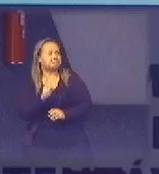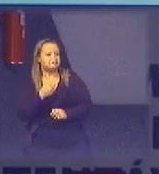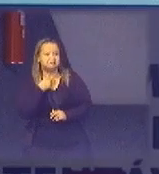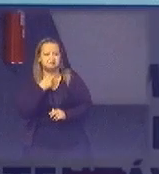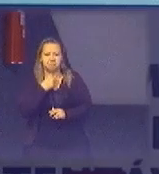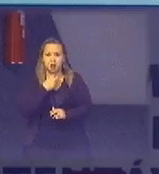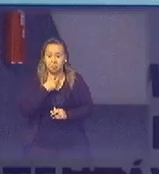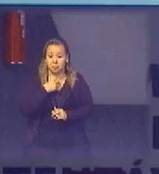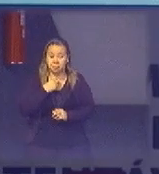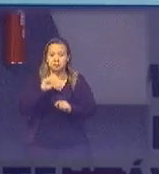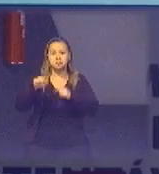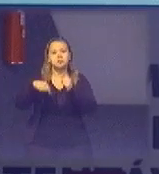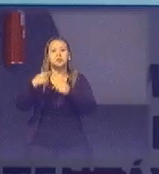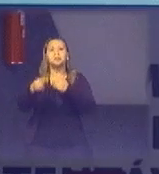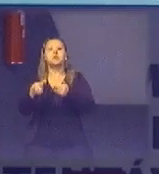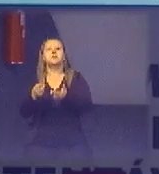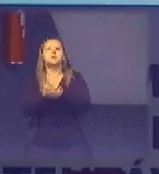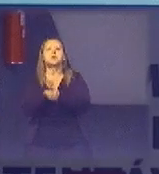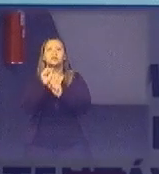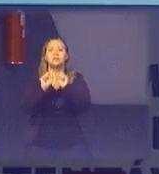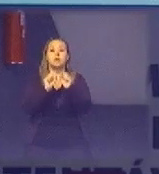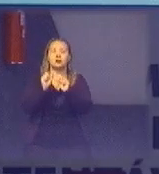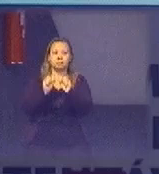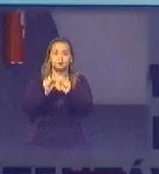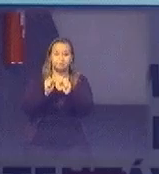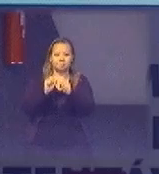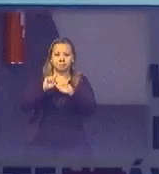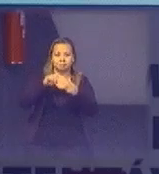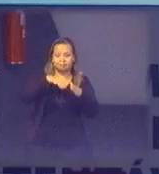disso aconteceu o que brumadinho